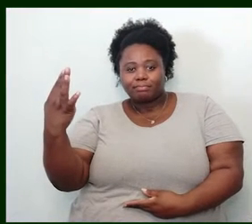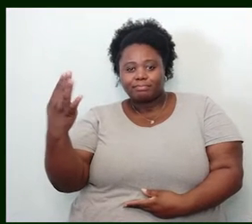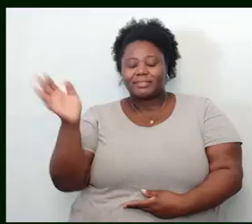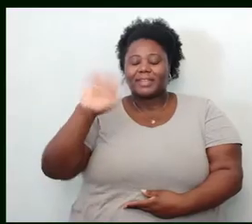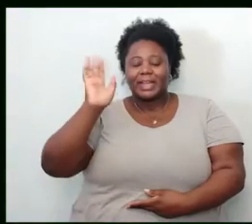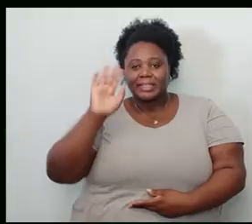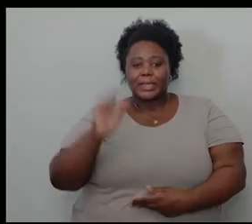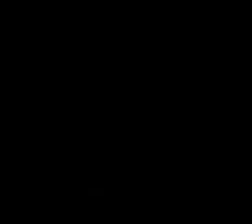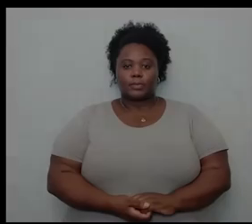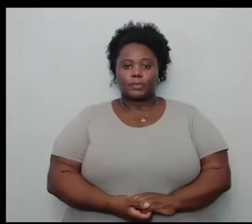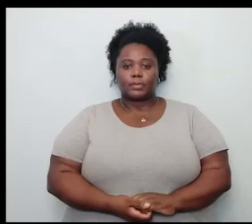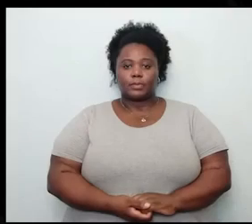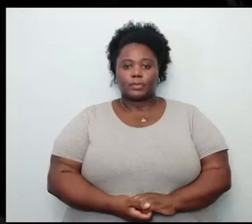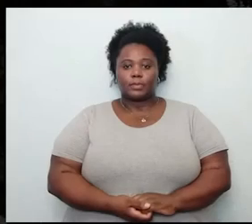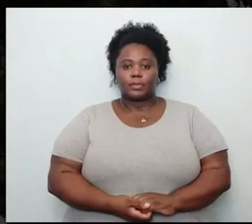We'll be right back.